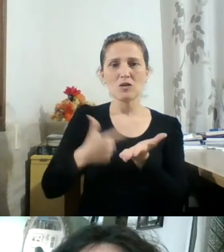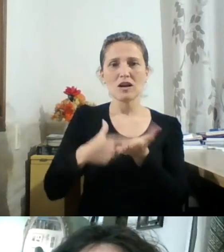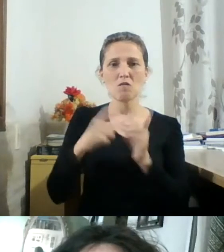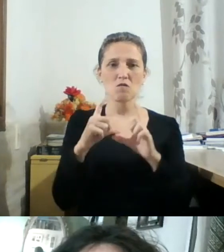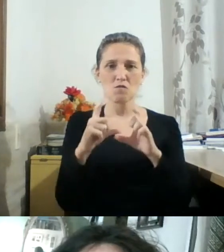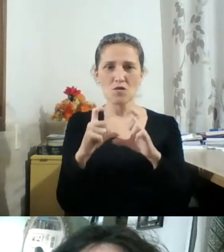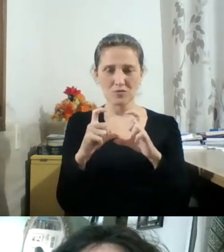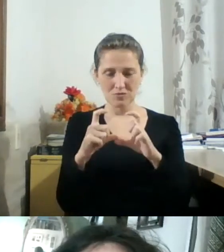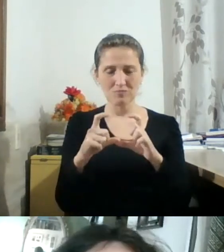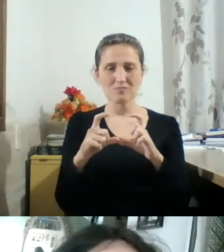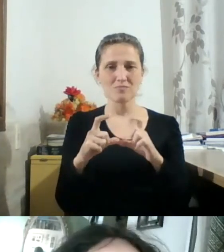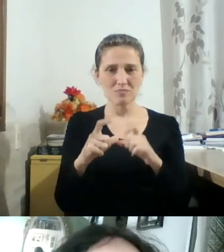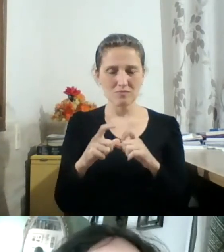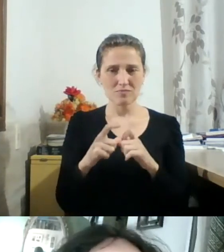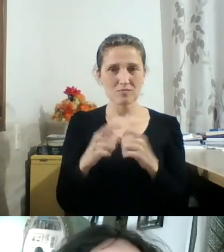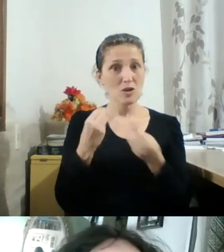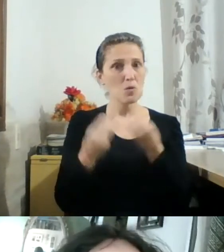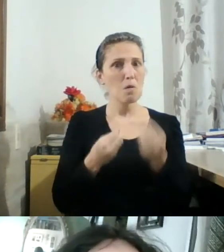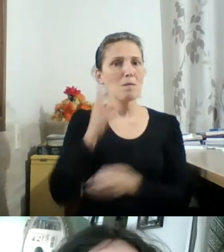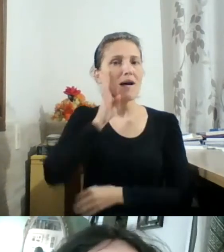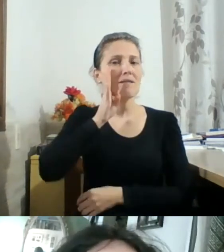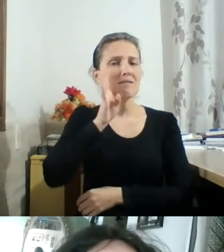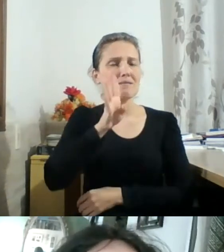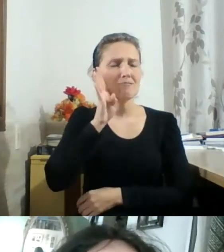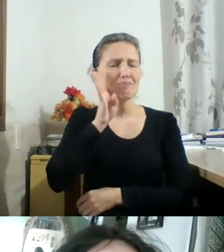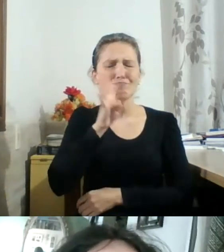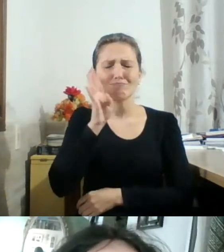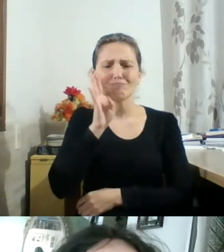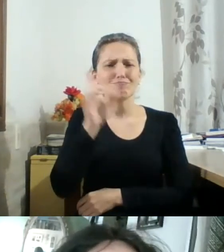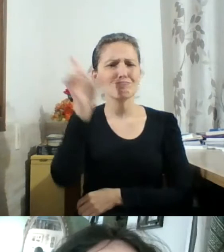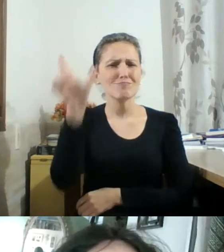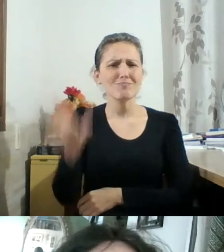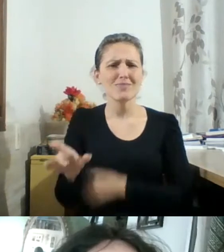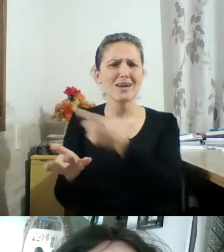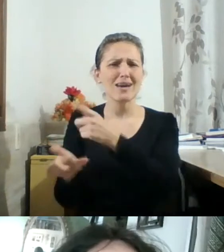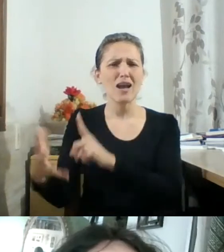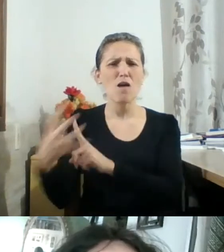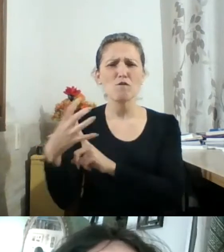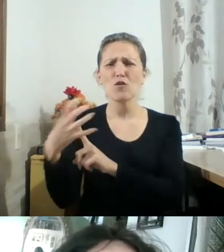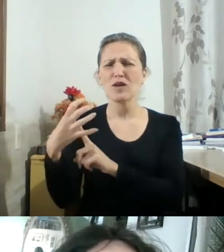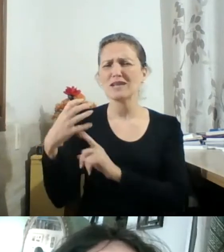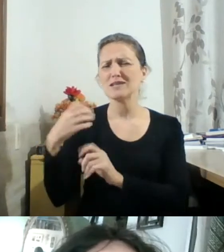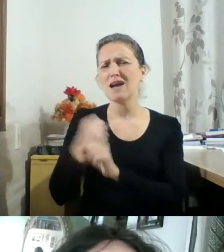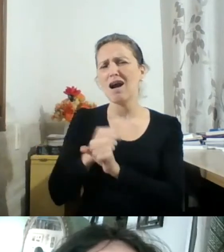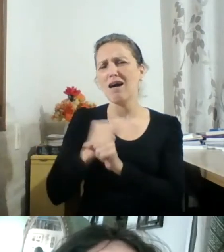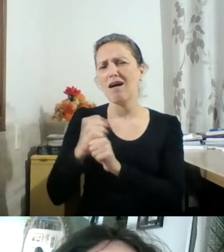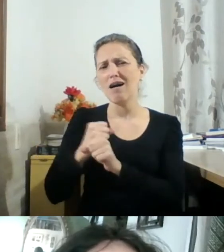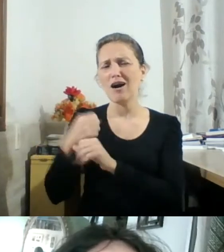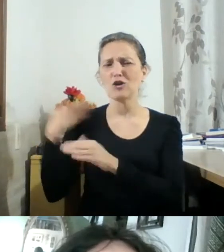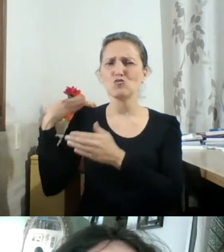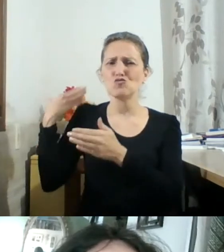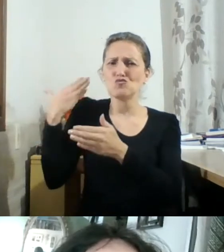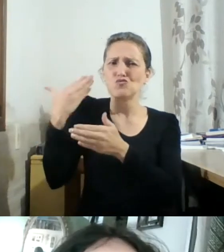também. E como é legal ver que essa figura ela influencia as gerações. A Lucinda está falando da formação dela.